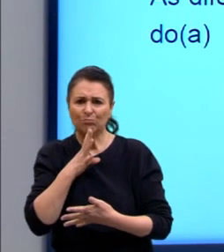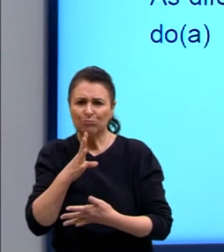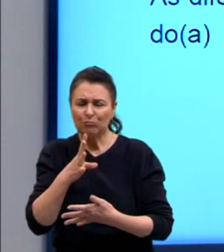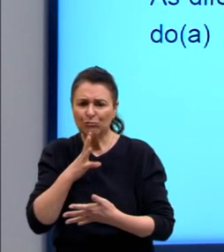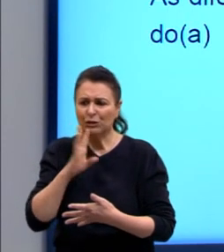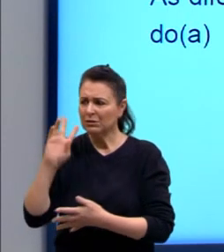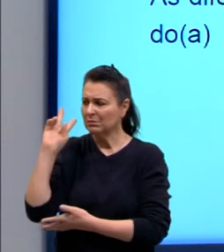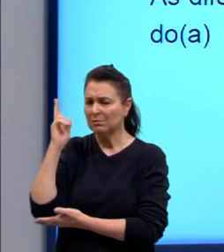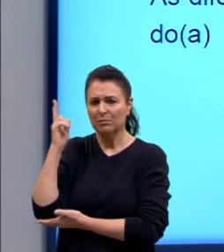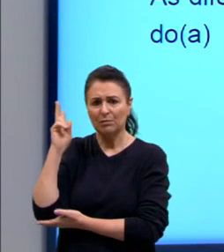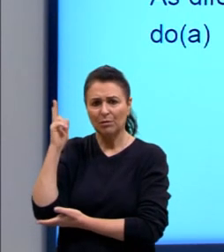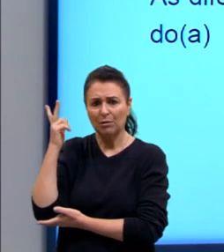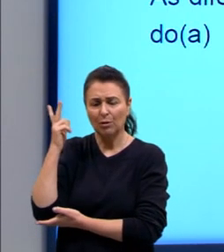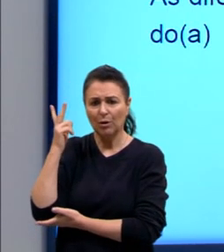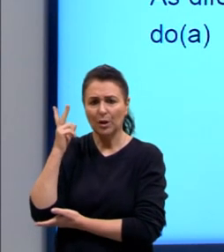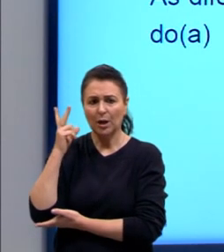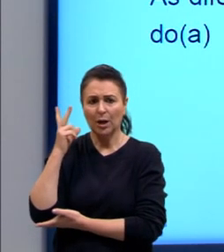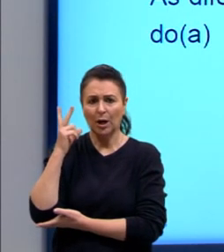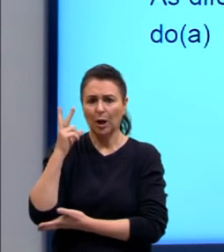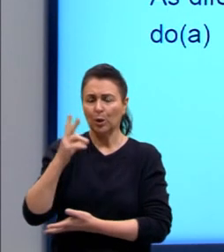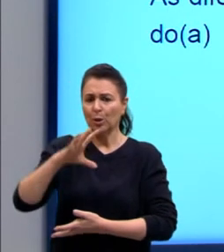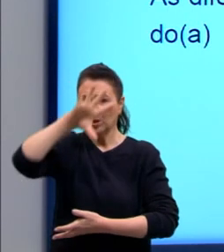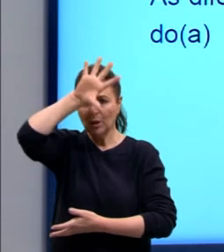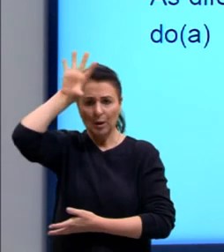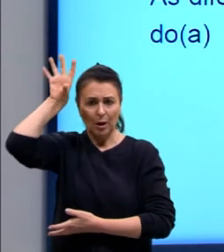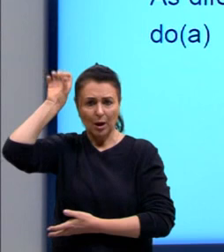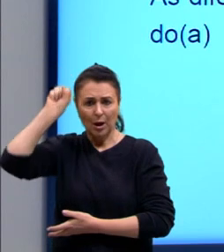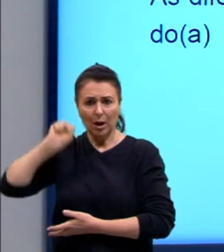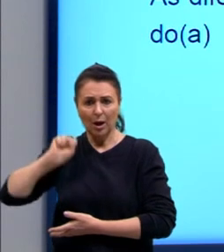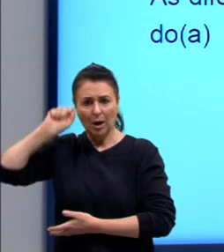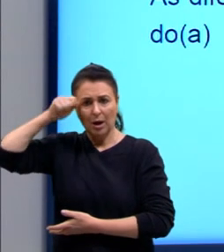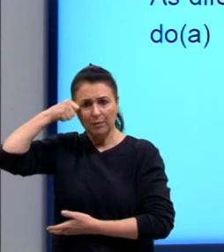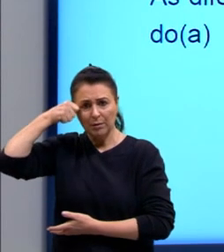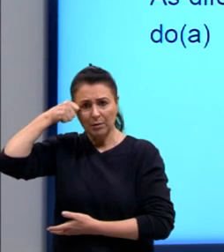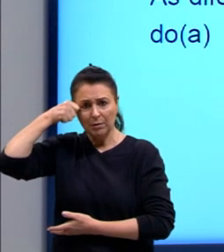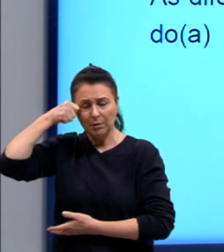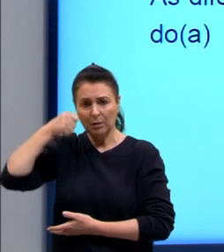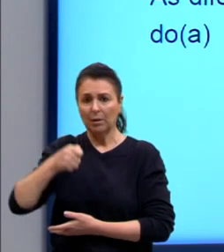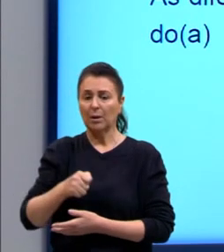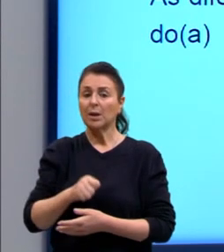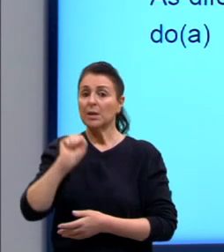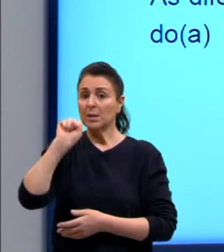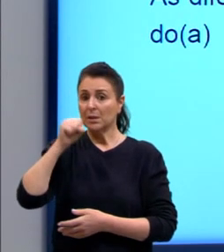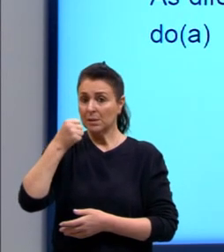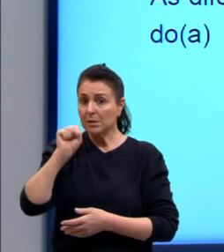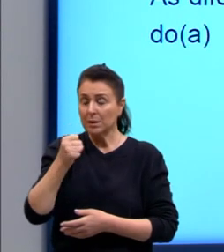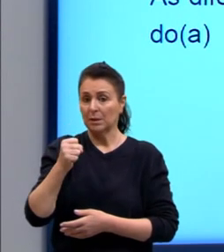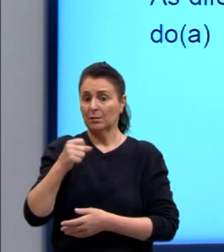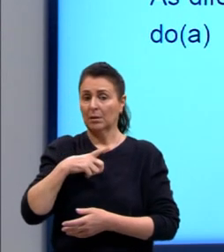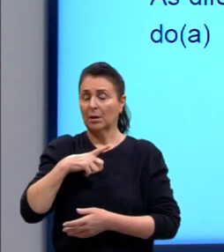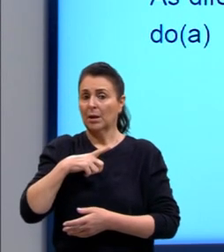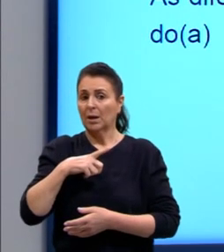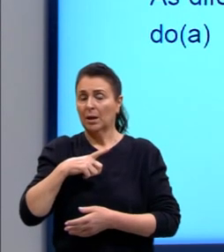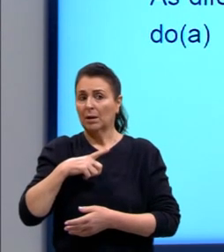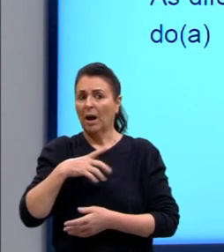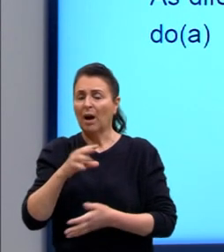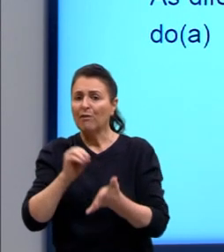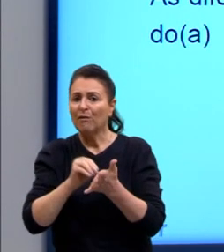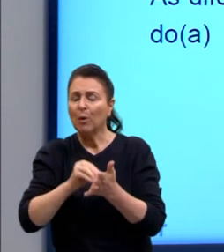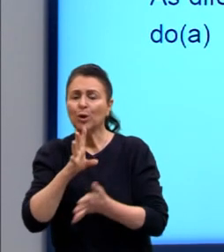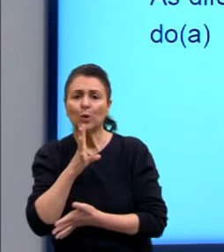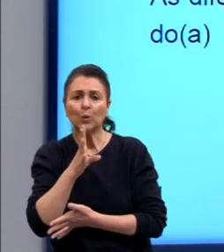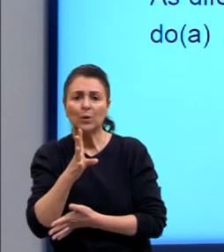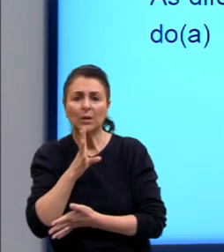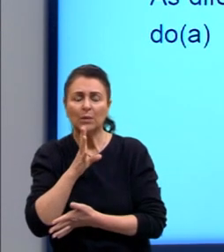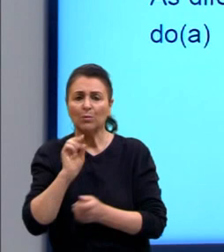Desconhecimento histórico do continente. E o que ele fala é exatamente isso, que esse desconhecimento permite que se fale